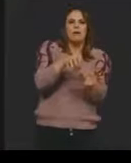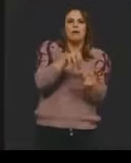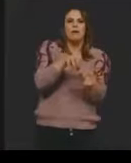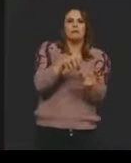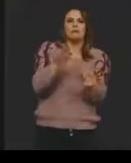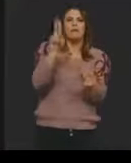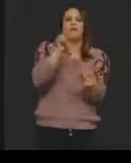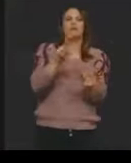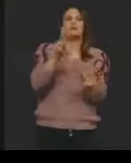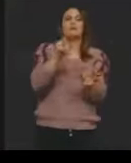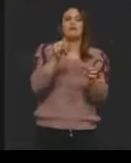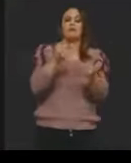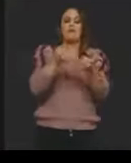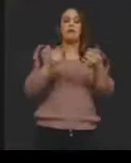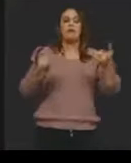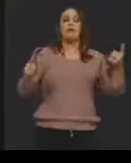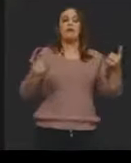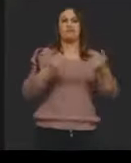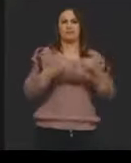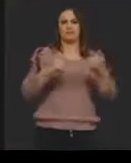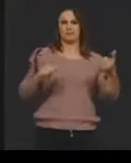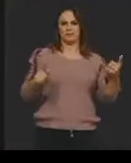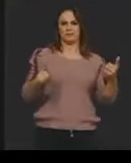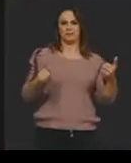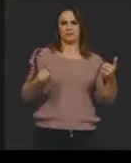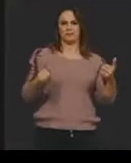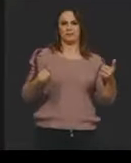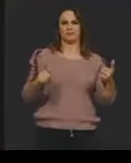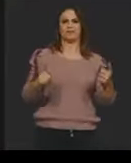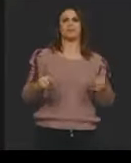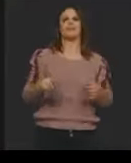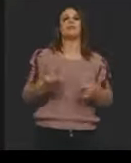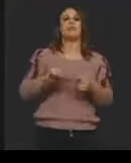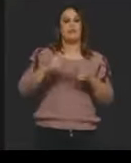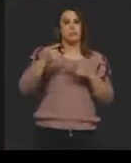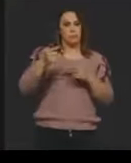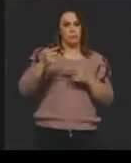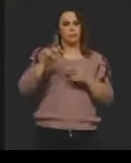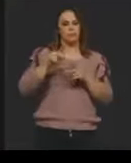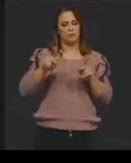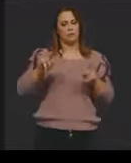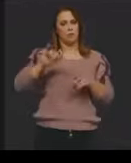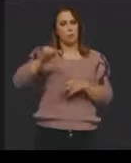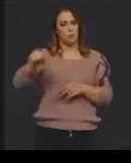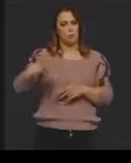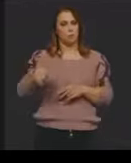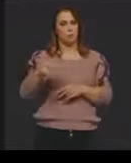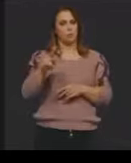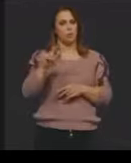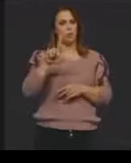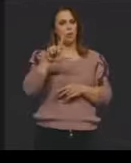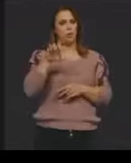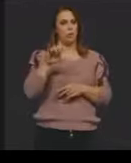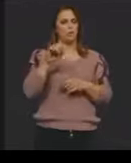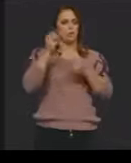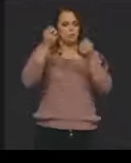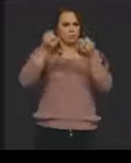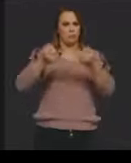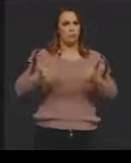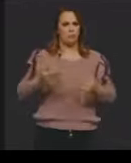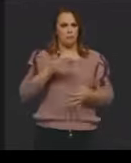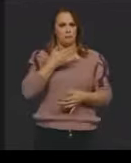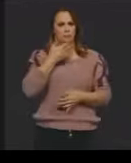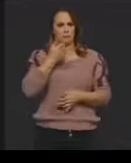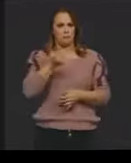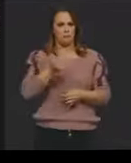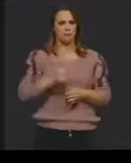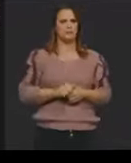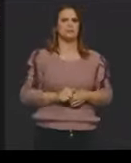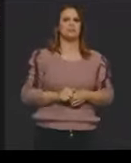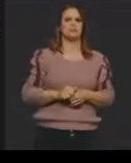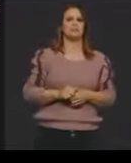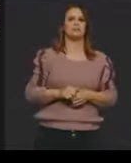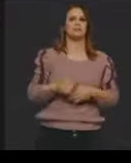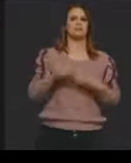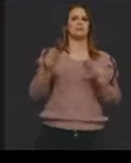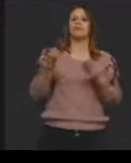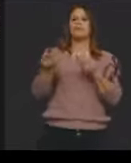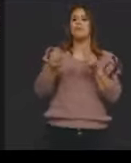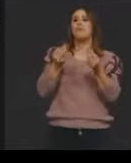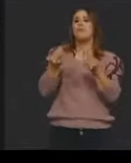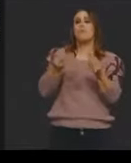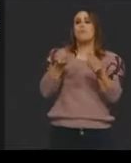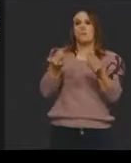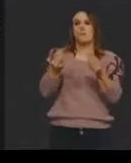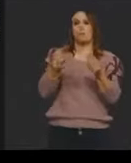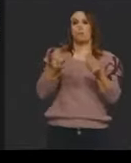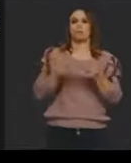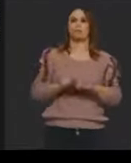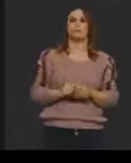frente vai falar um pouco para a gente sobre isso. Então, vamos acompanhar só como que a gente vai fazer. Eu vou pegar então o gel de agarose,